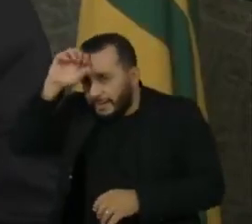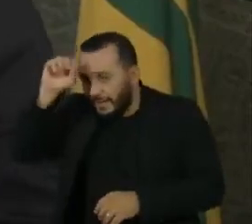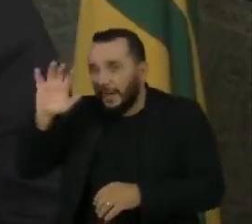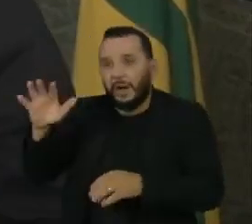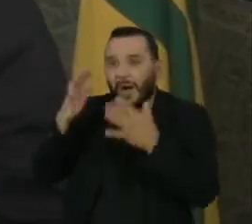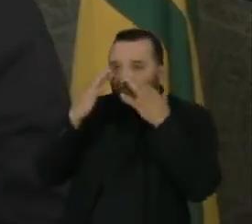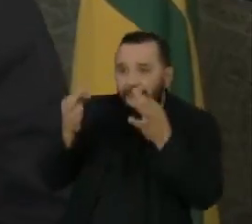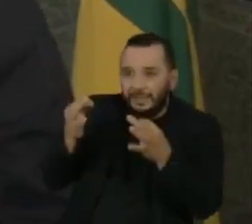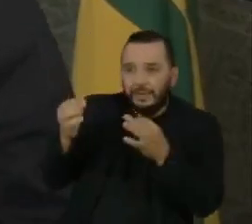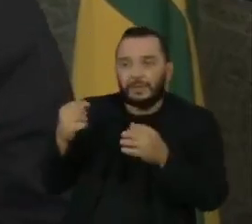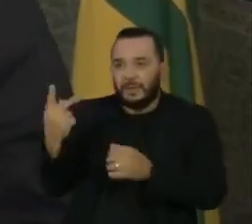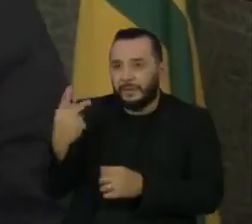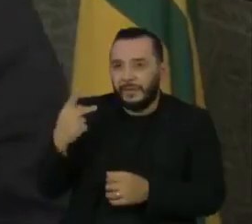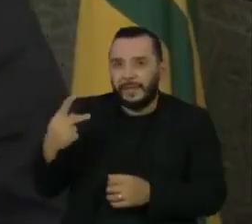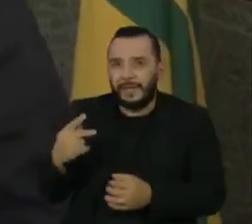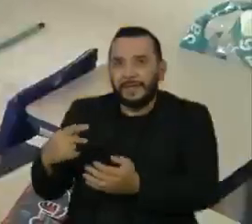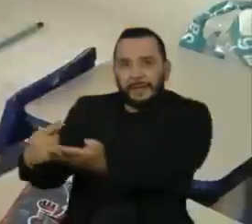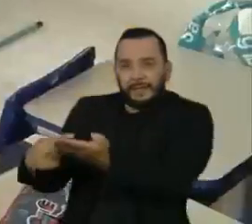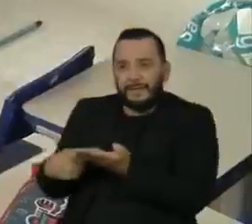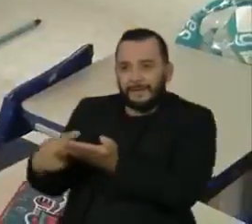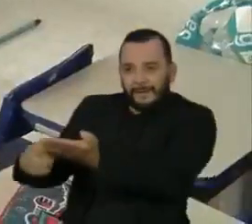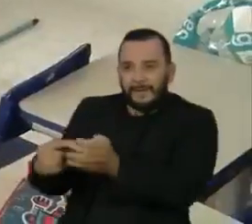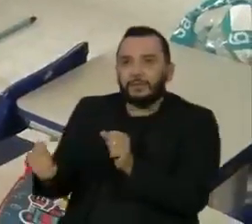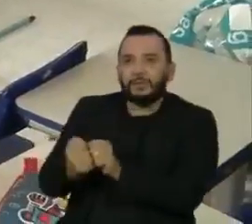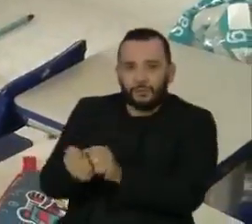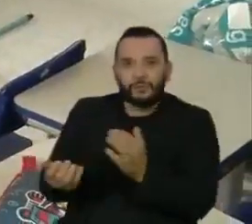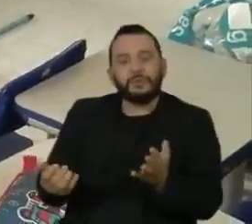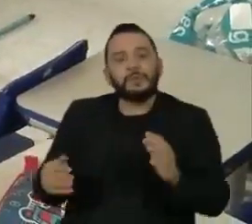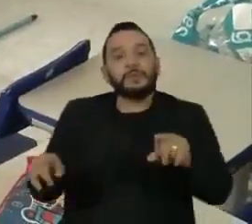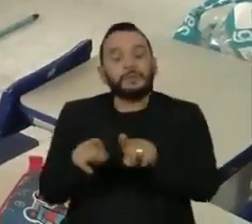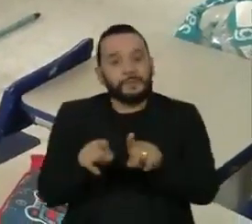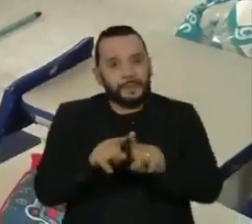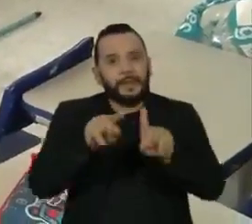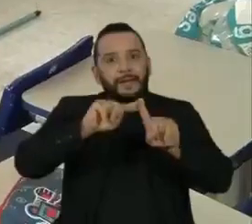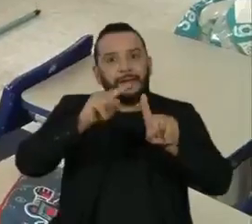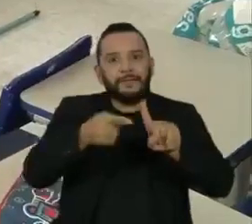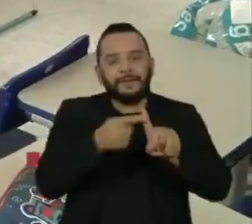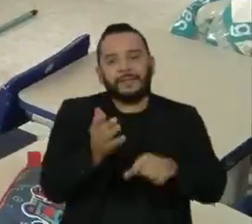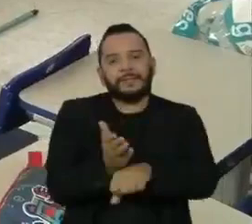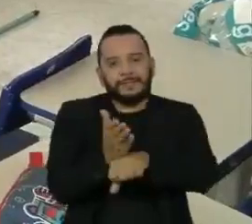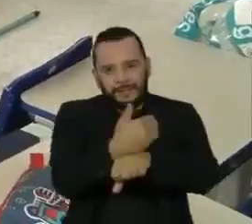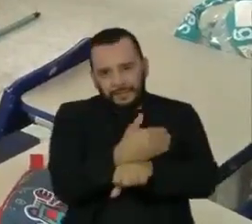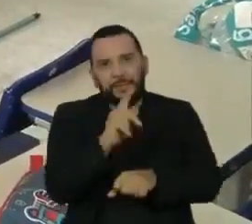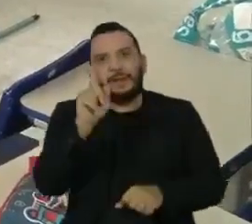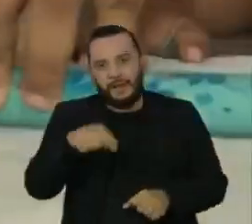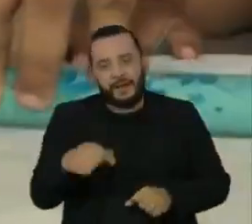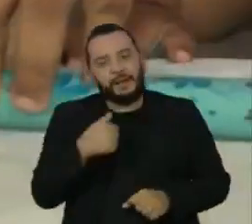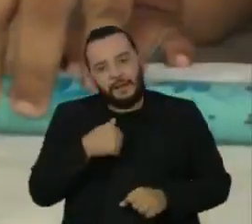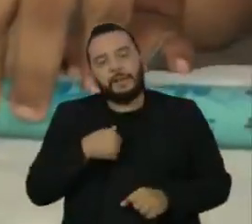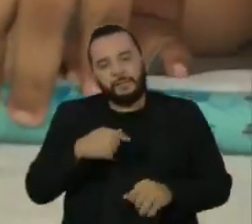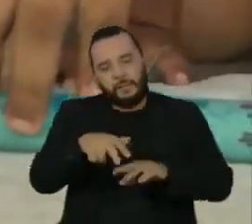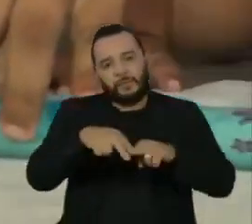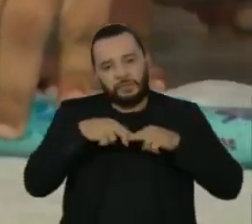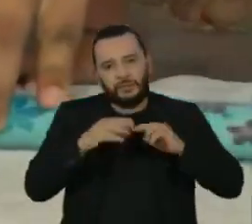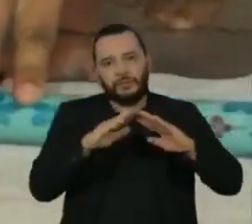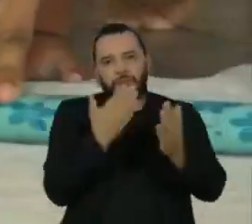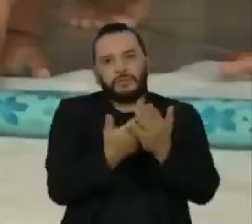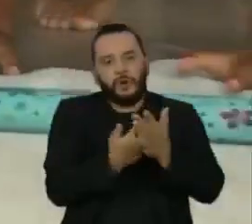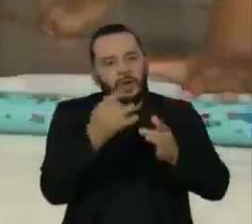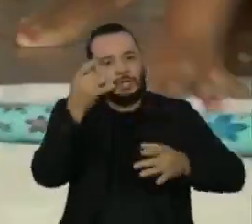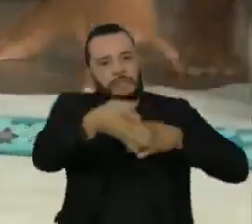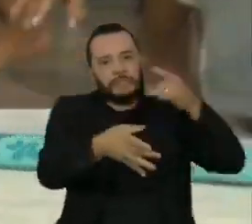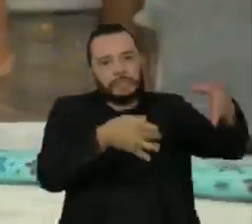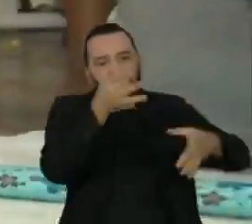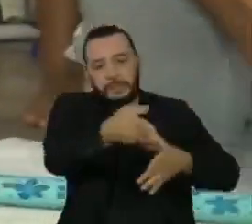nisso. E a gente sentava e estudava junto. A gravidez precoce também era uma das causas da evasão. Sem ter com quem